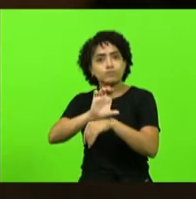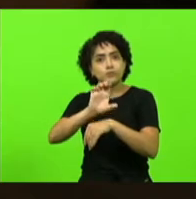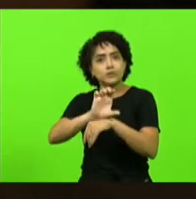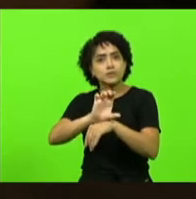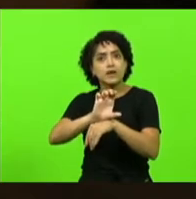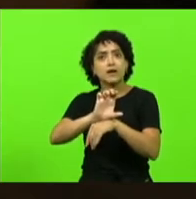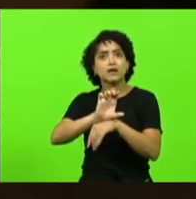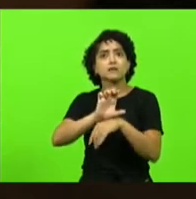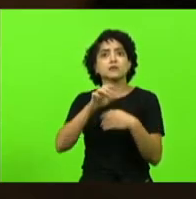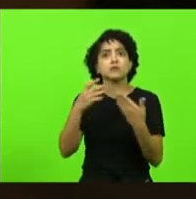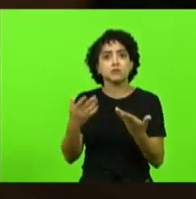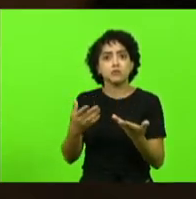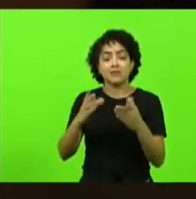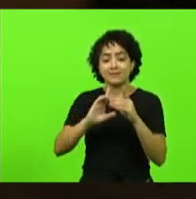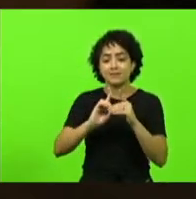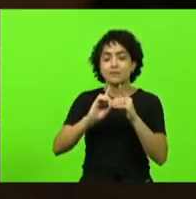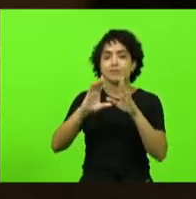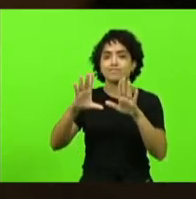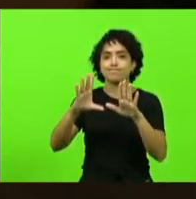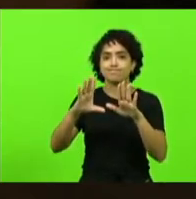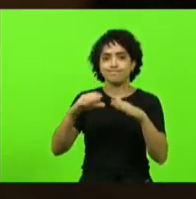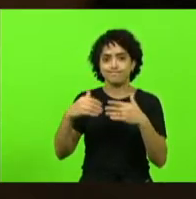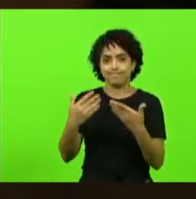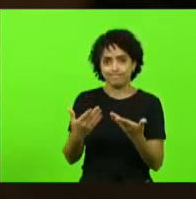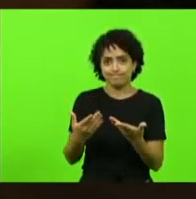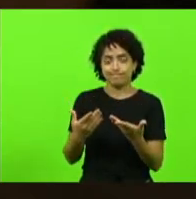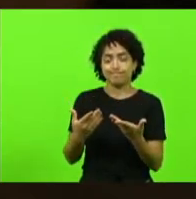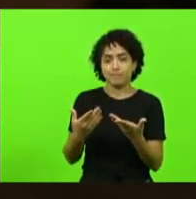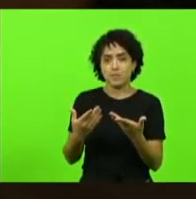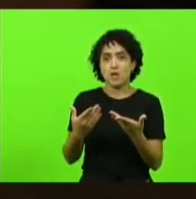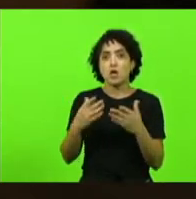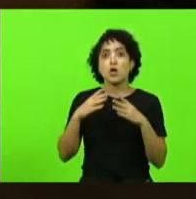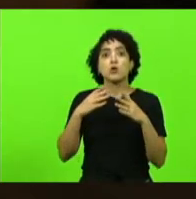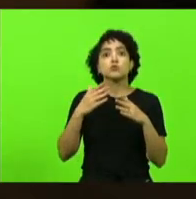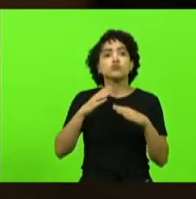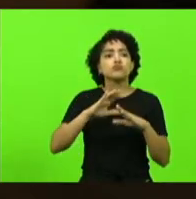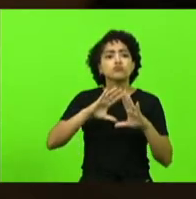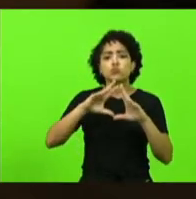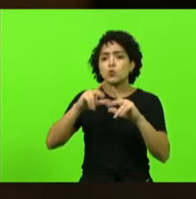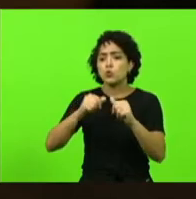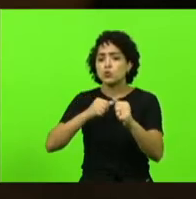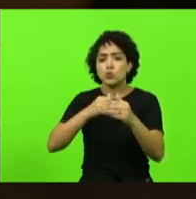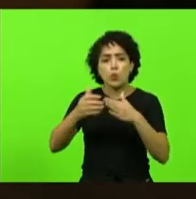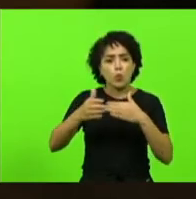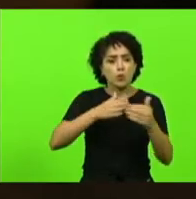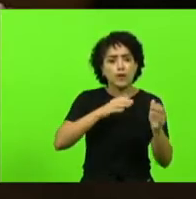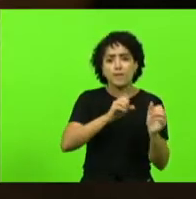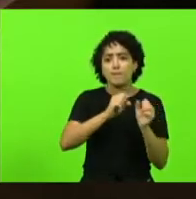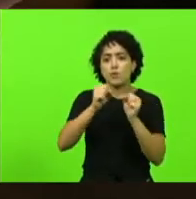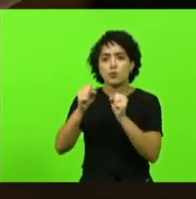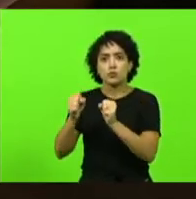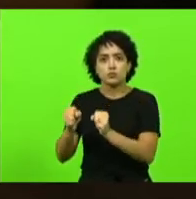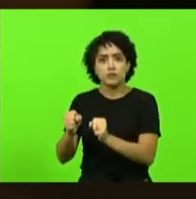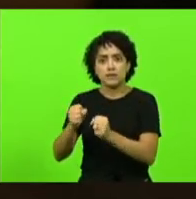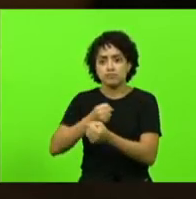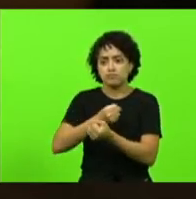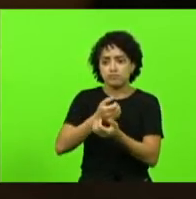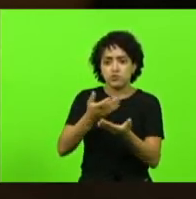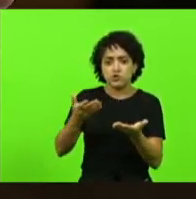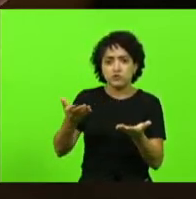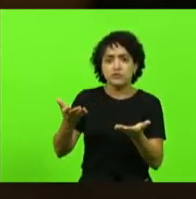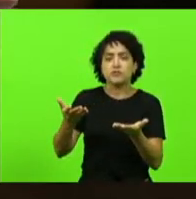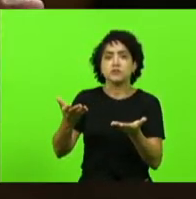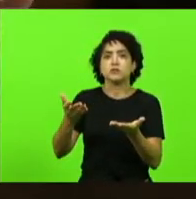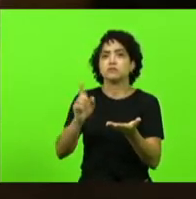e velha democracia liberal onde todo o poder ele não está disperso na